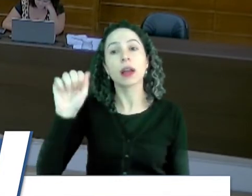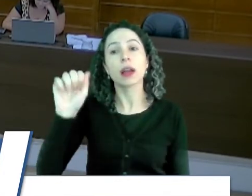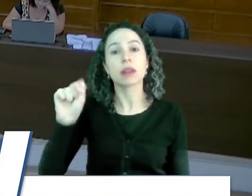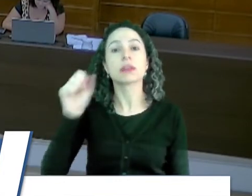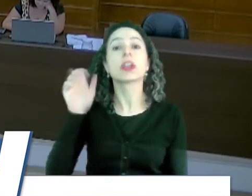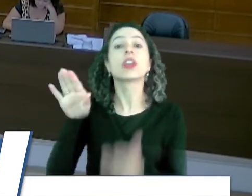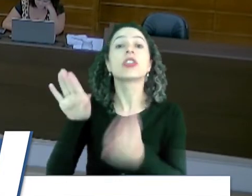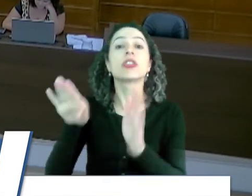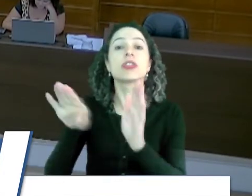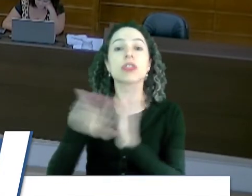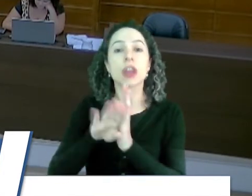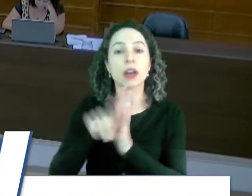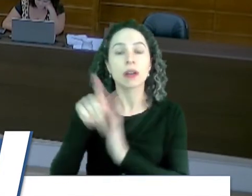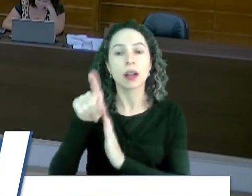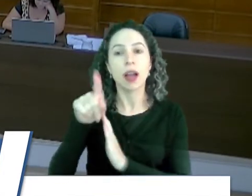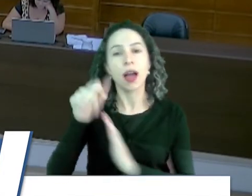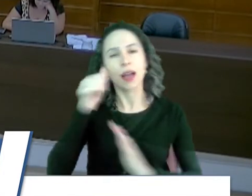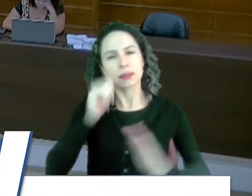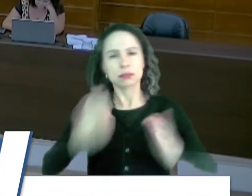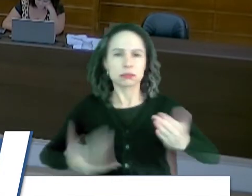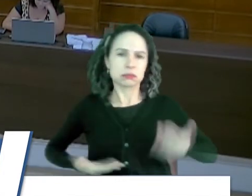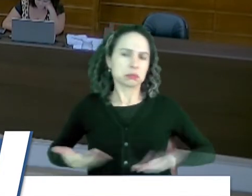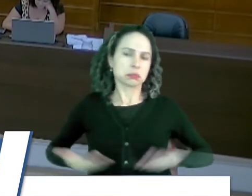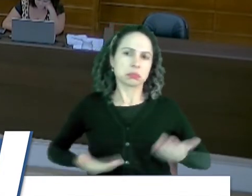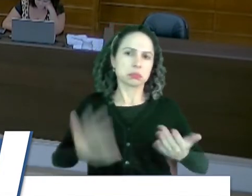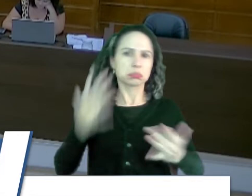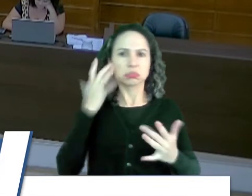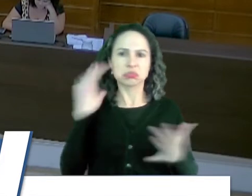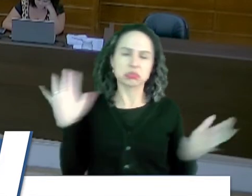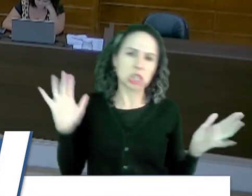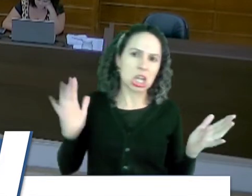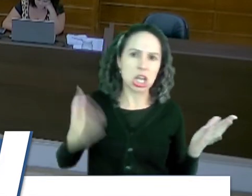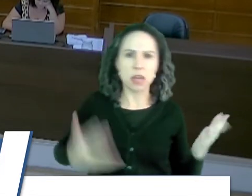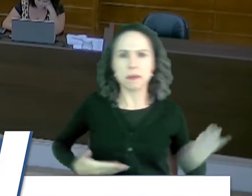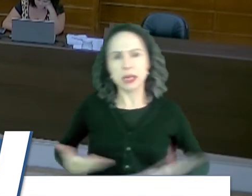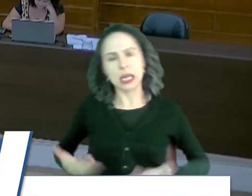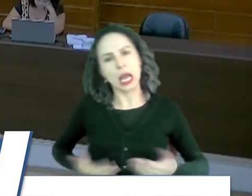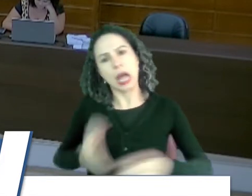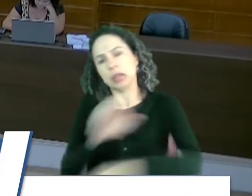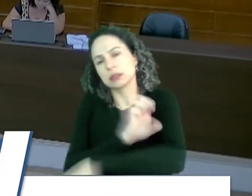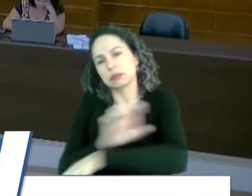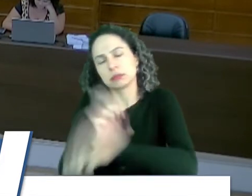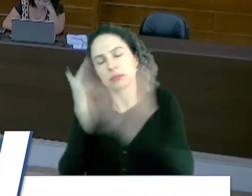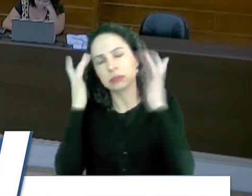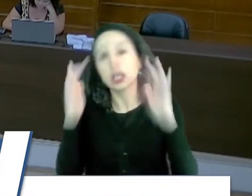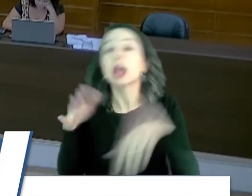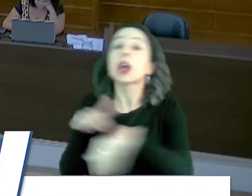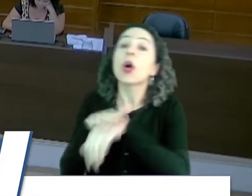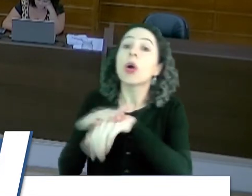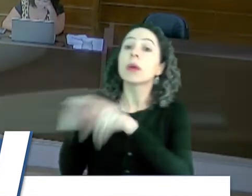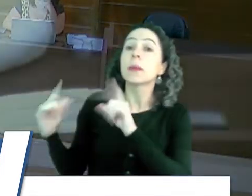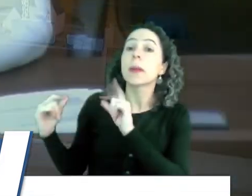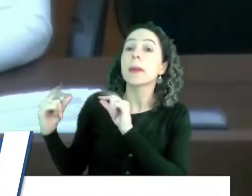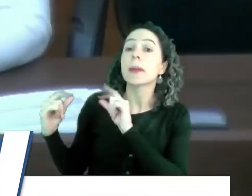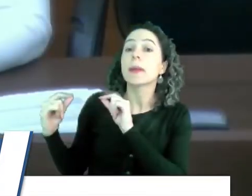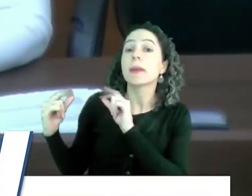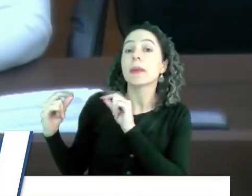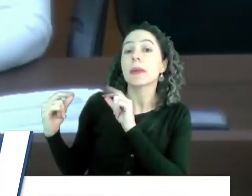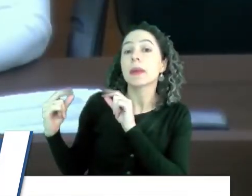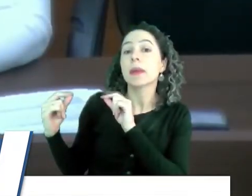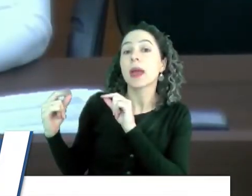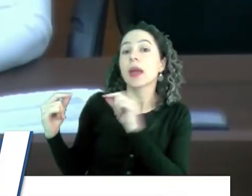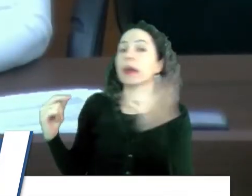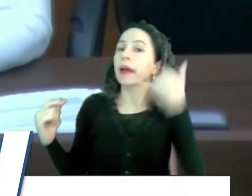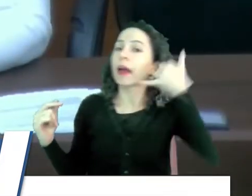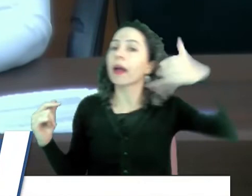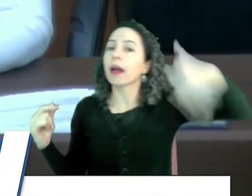servidoras, não sei se é servidor, se é estagiário, não sei, conversando, telefone tocando, ele pegou